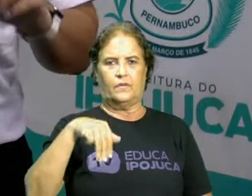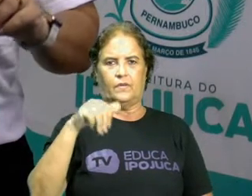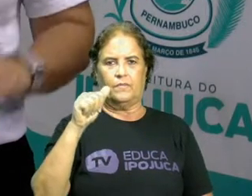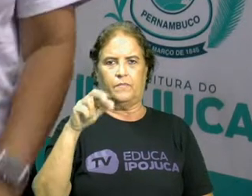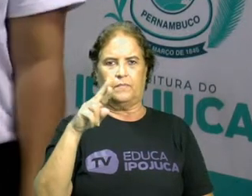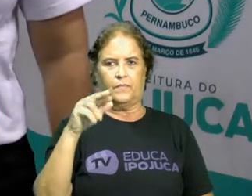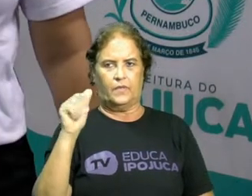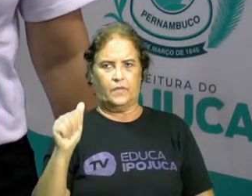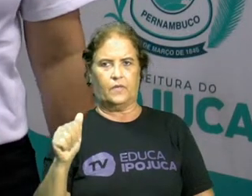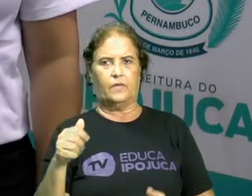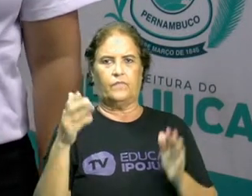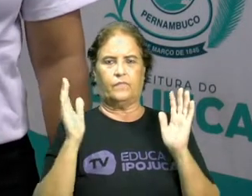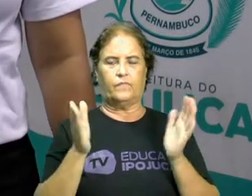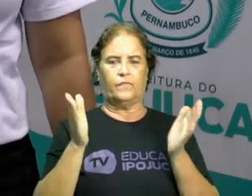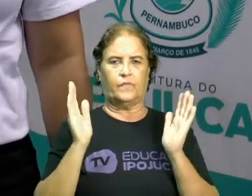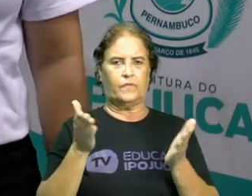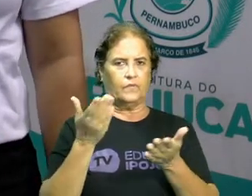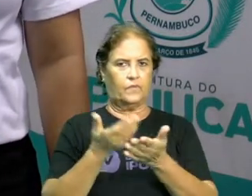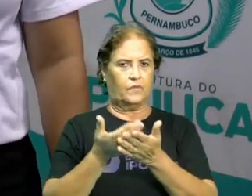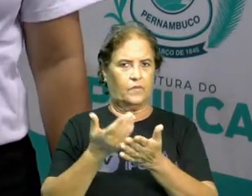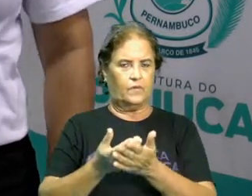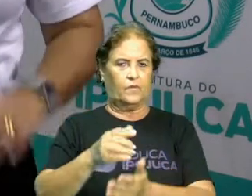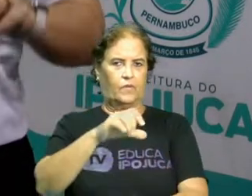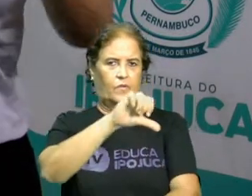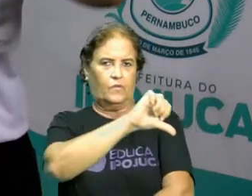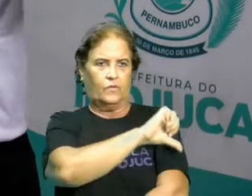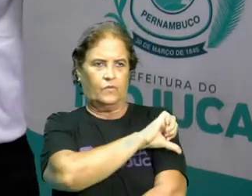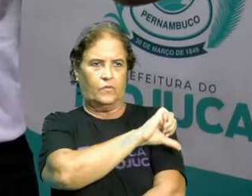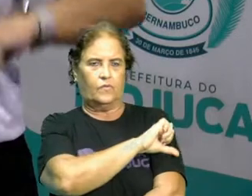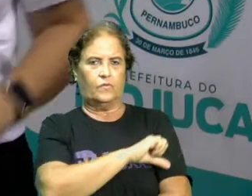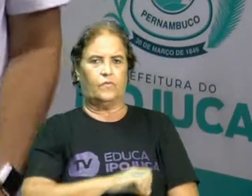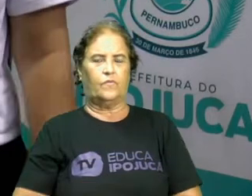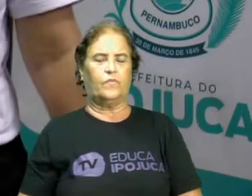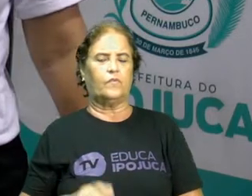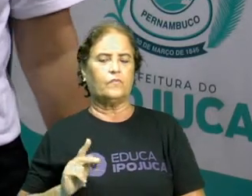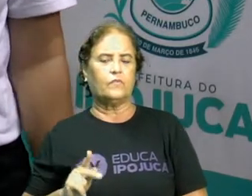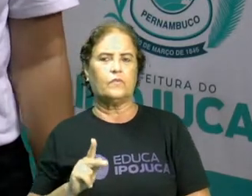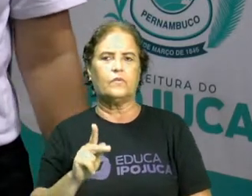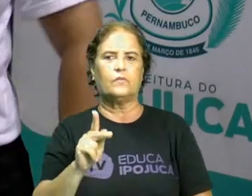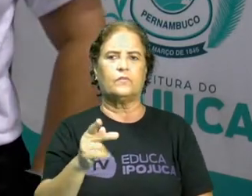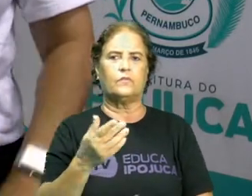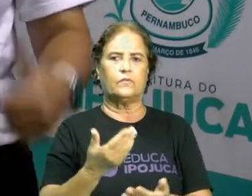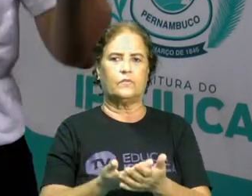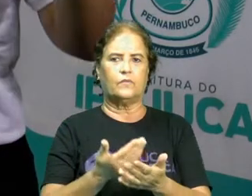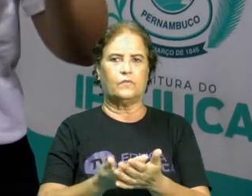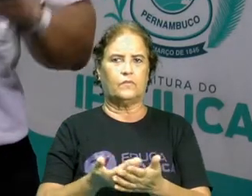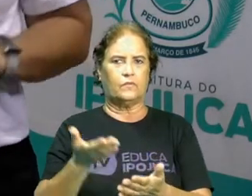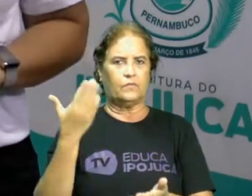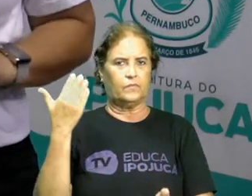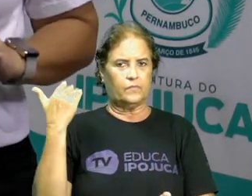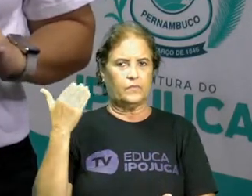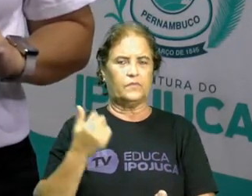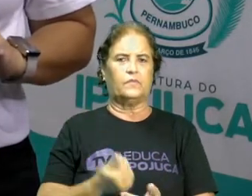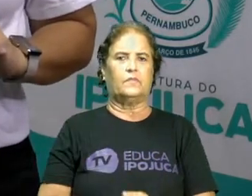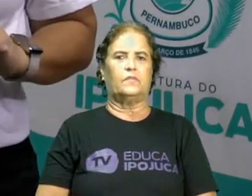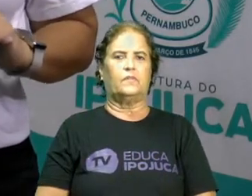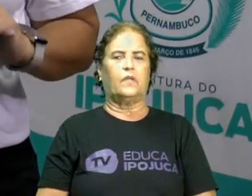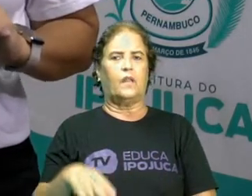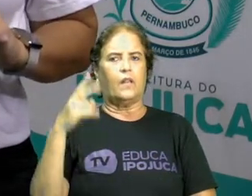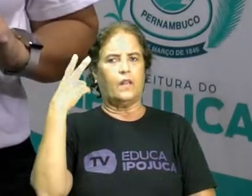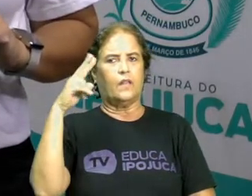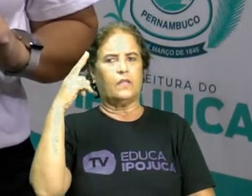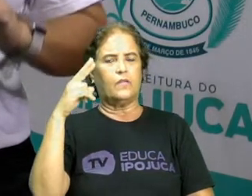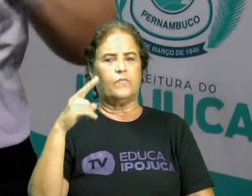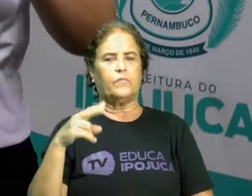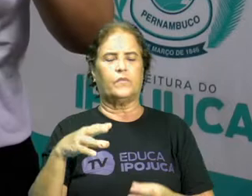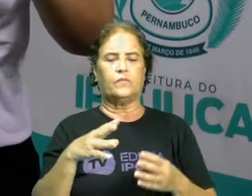e hoje a nossa aula vai para os nonos anos. A gente vai continuar lá a nossa aula passada. Lembra que a gente falou sobre a matéria e